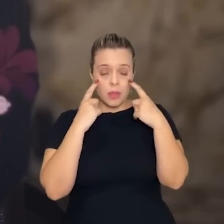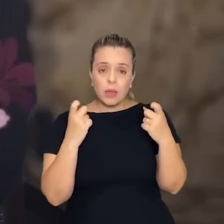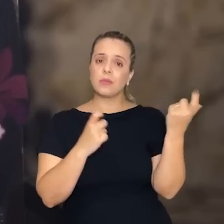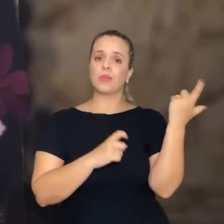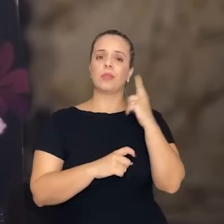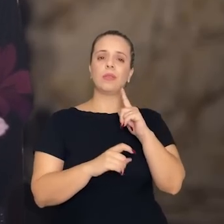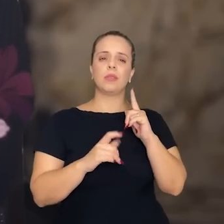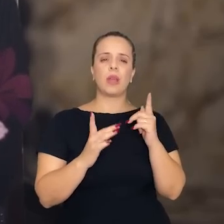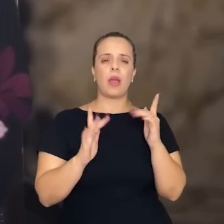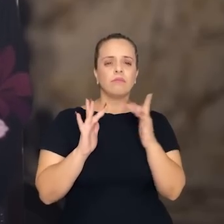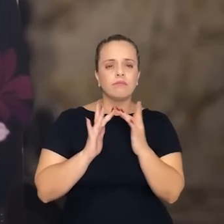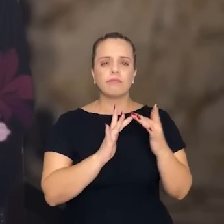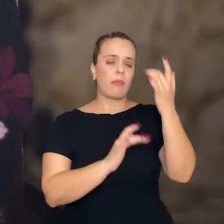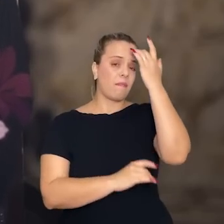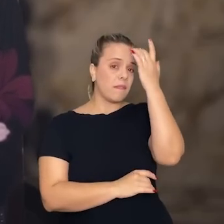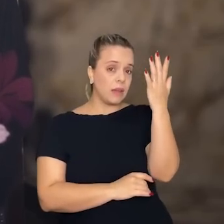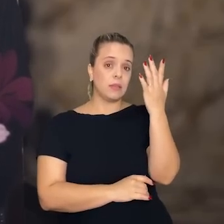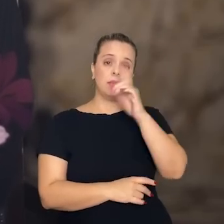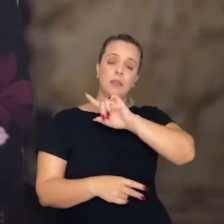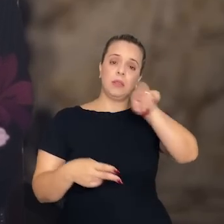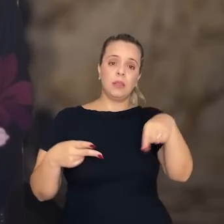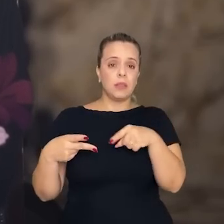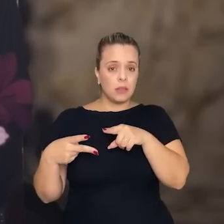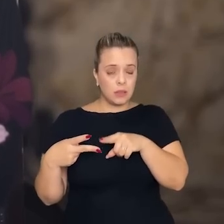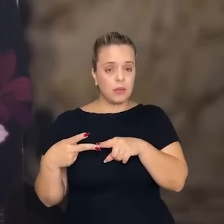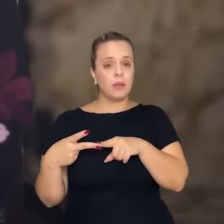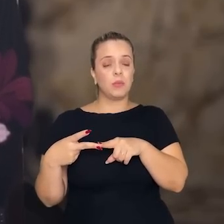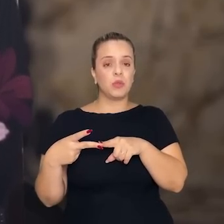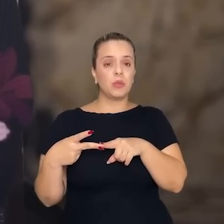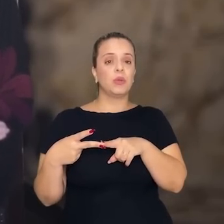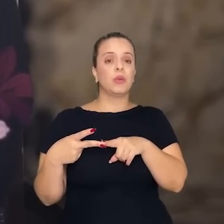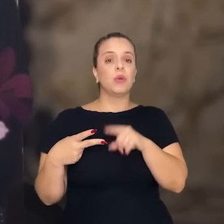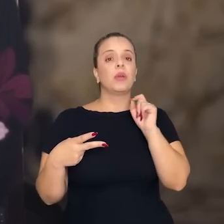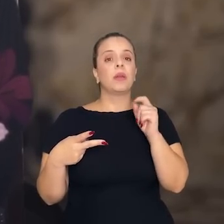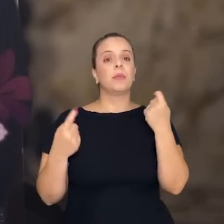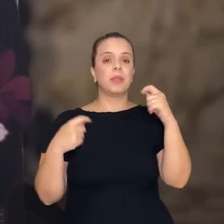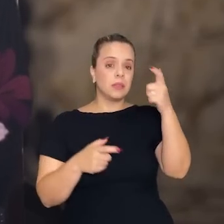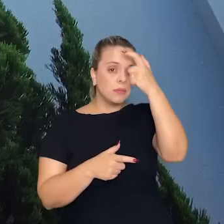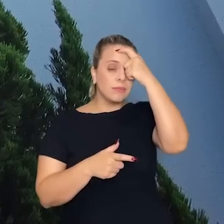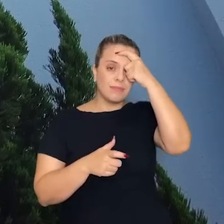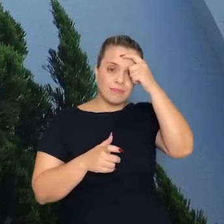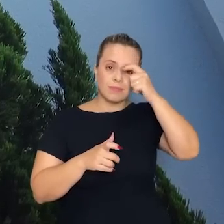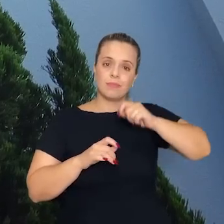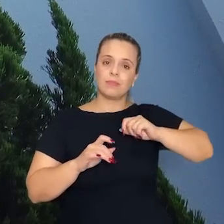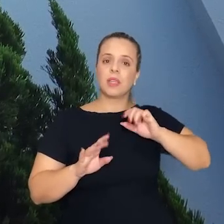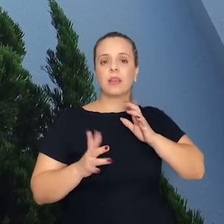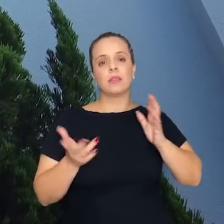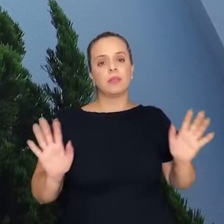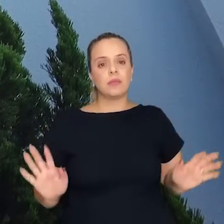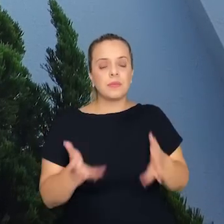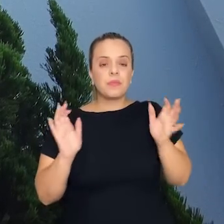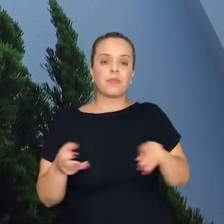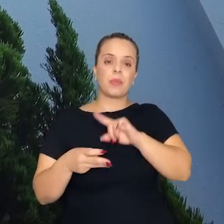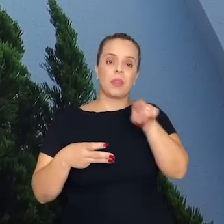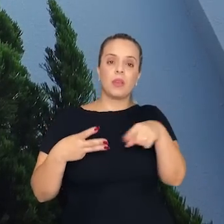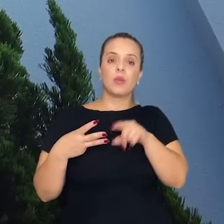facilidade. A segunda, depois da mobilização, seria a conscientização e o terceiro seria